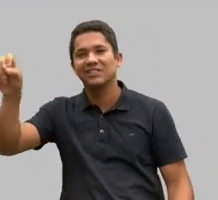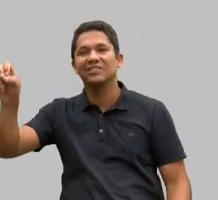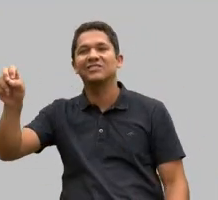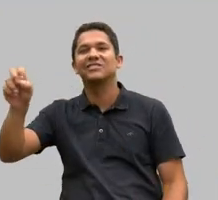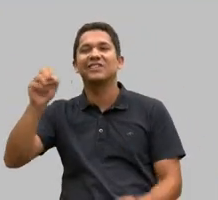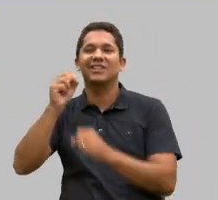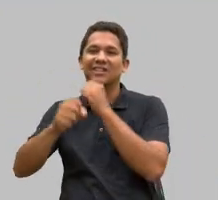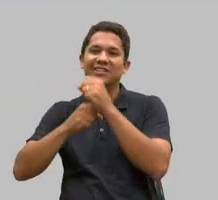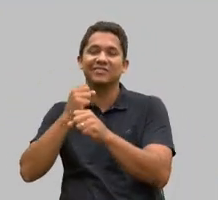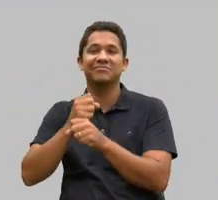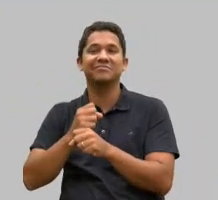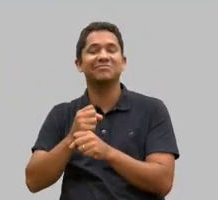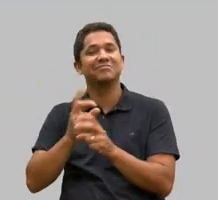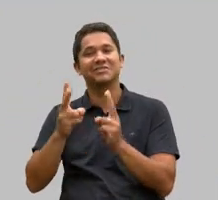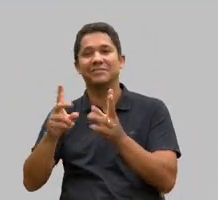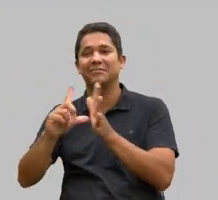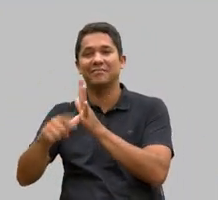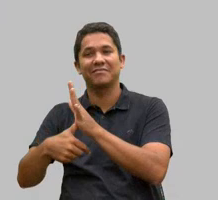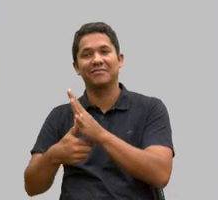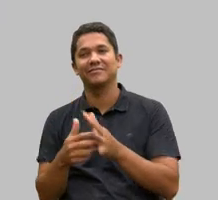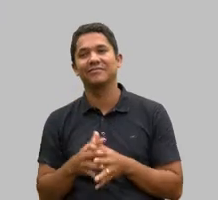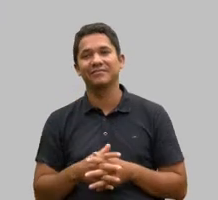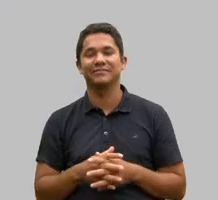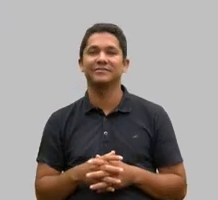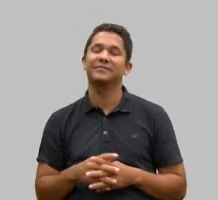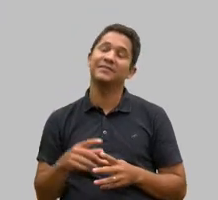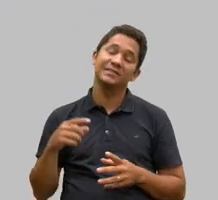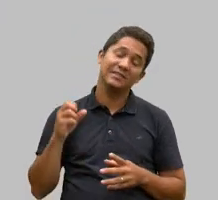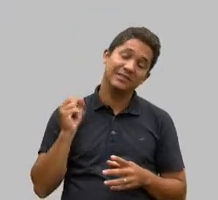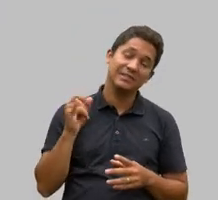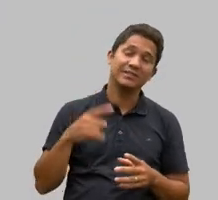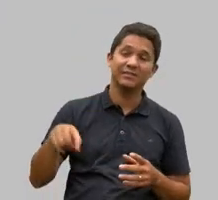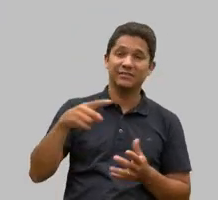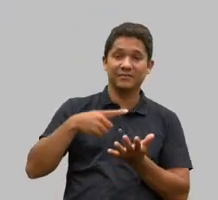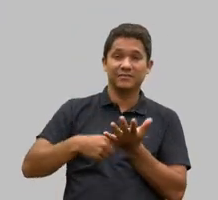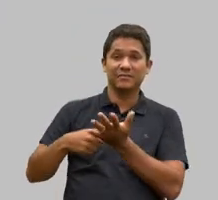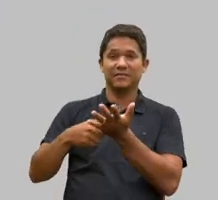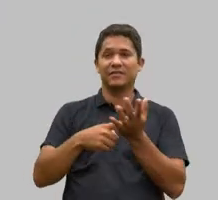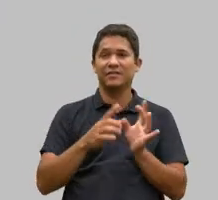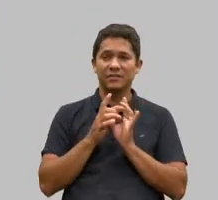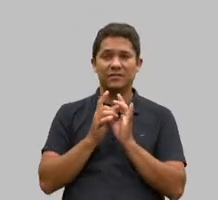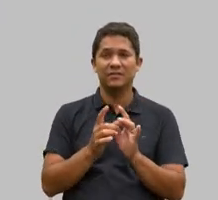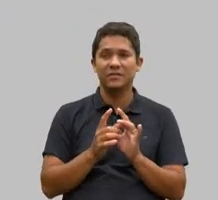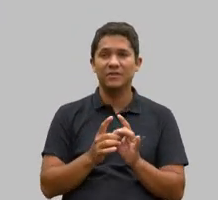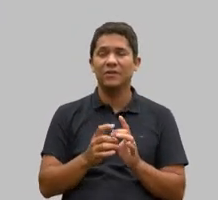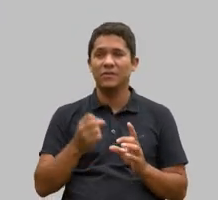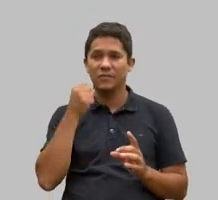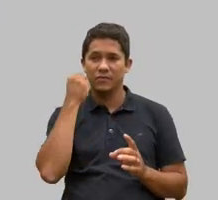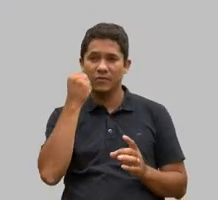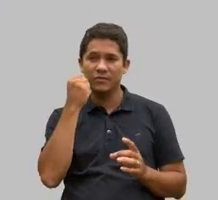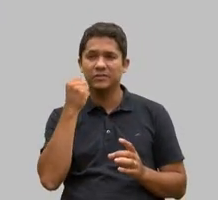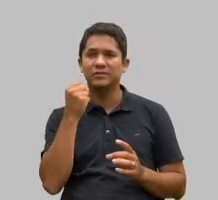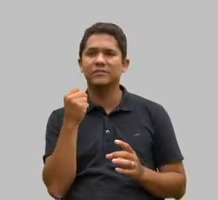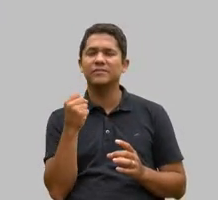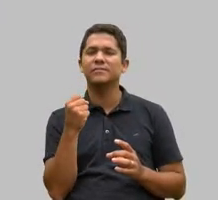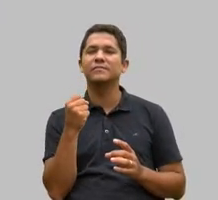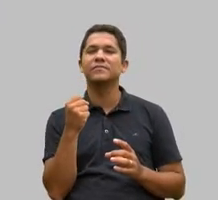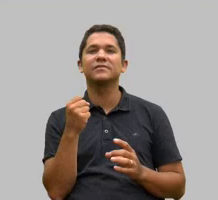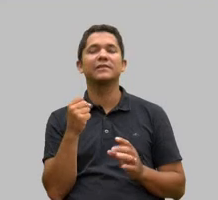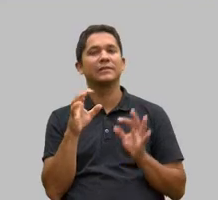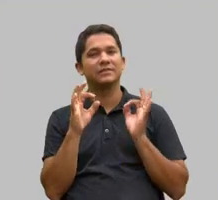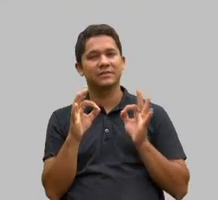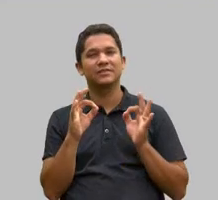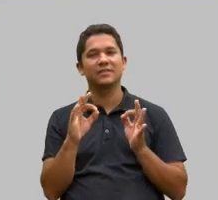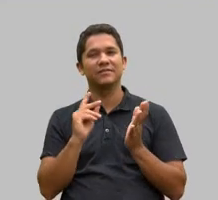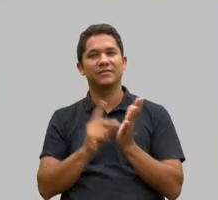inteligentes, todos nós, e vamos unir forças nos setores para avançar mais, certeza que a realidade será mudada. E